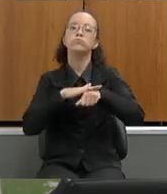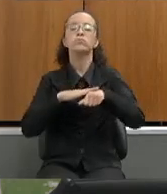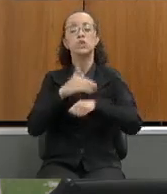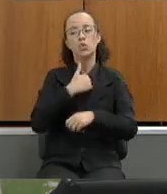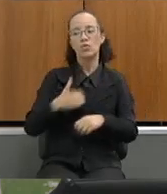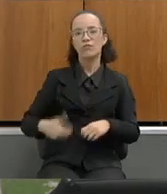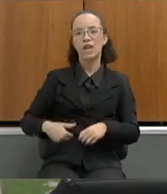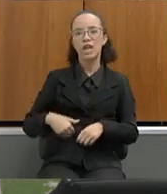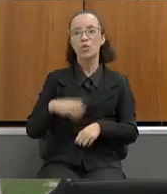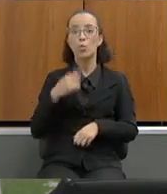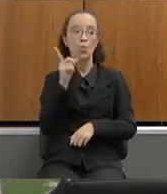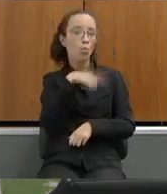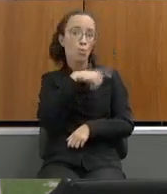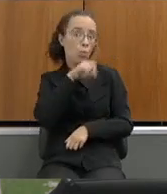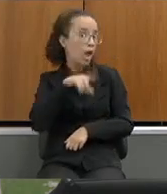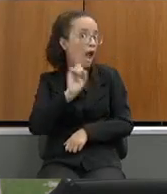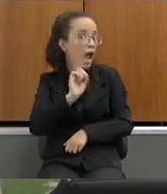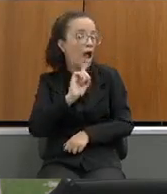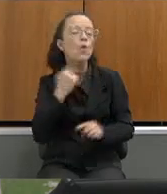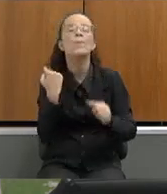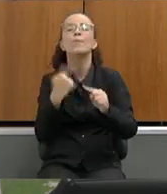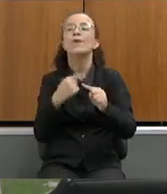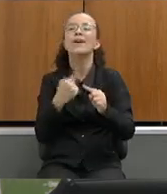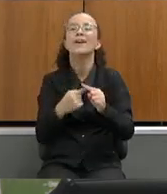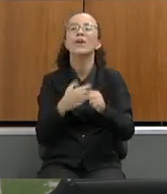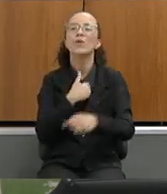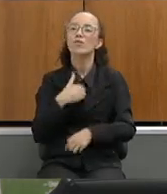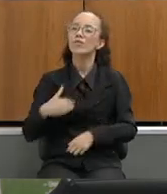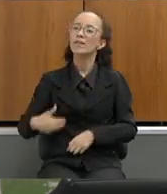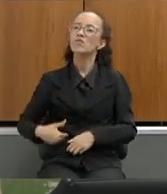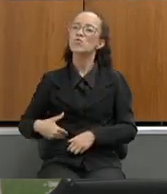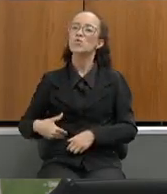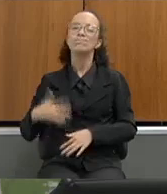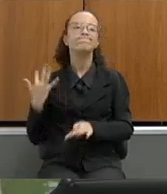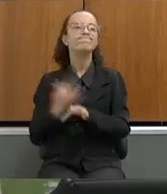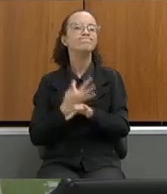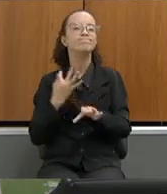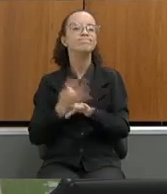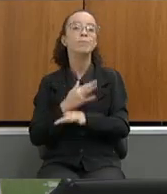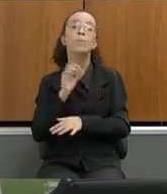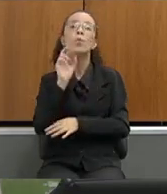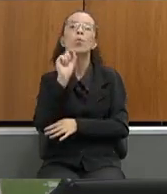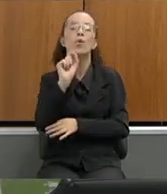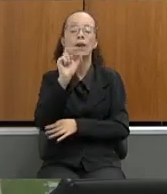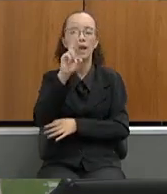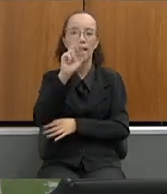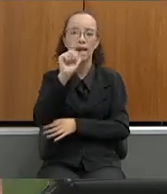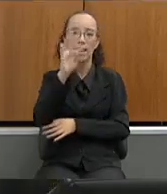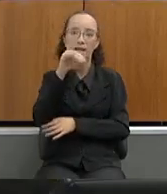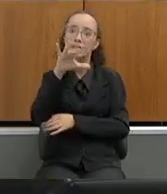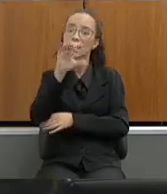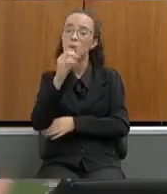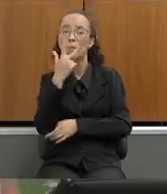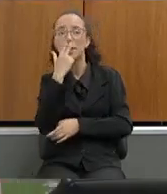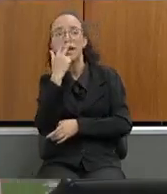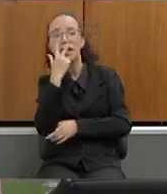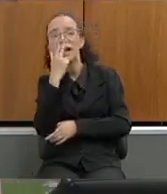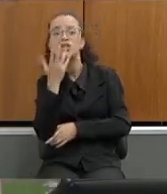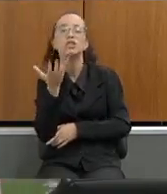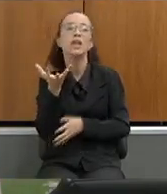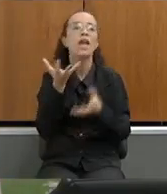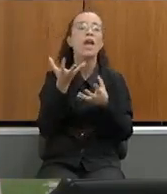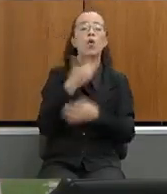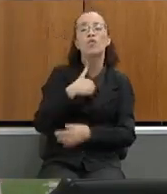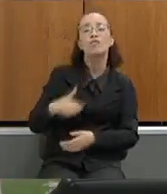governo não nega que o dinheiro existe o que o governo resiste é fazer o rateio porque me parece que o governo quer dar